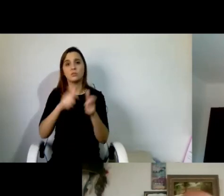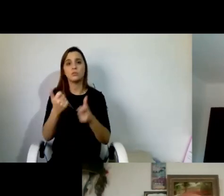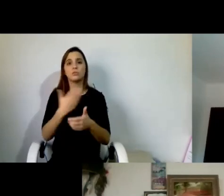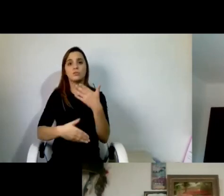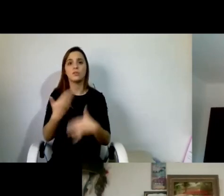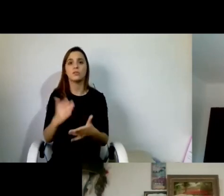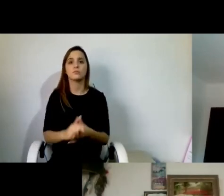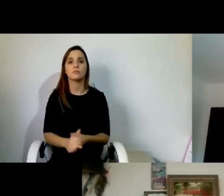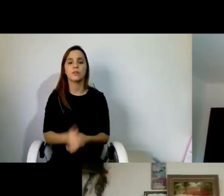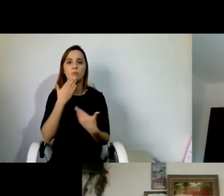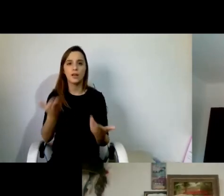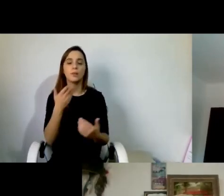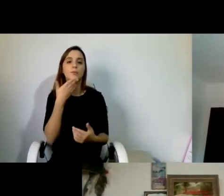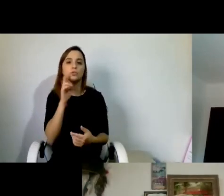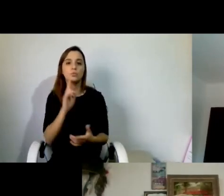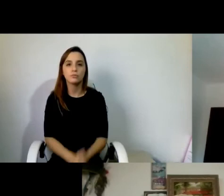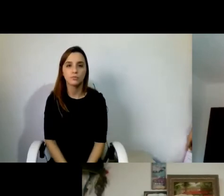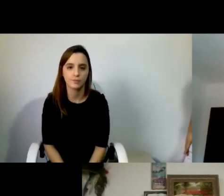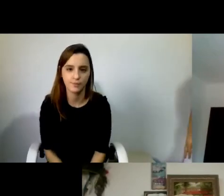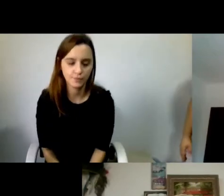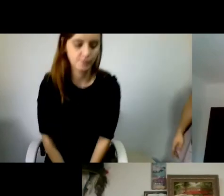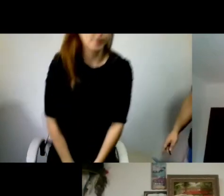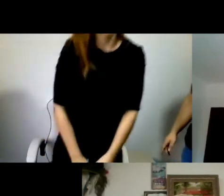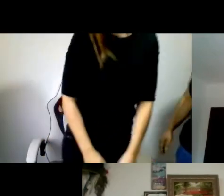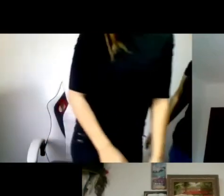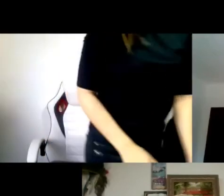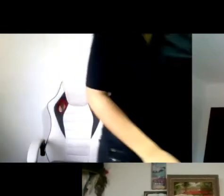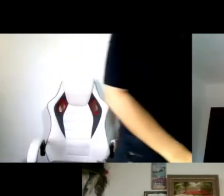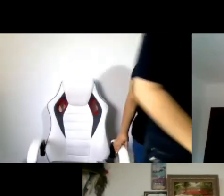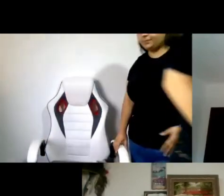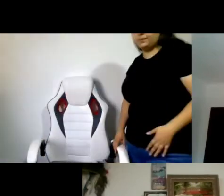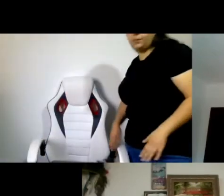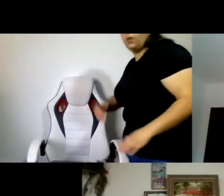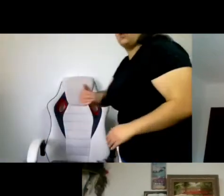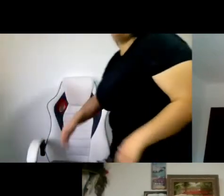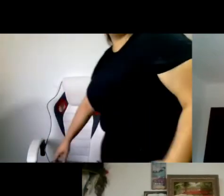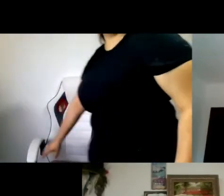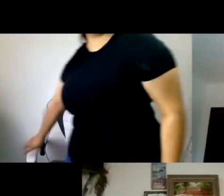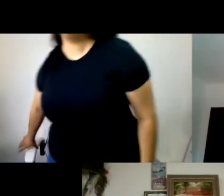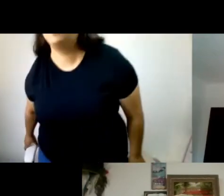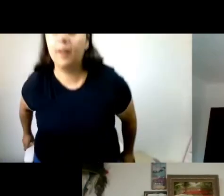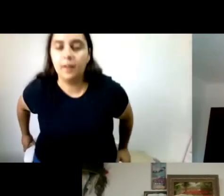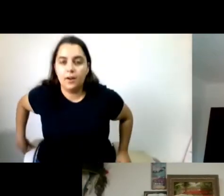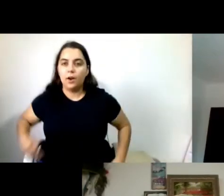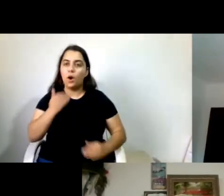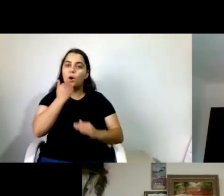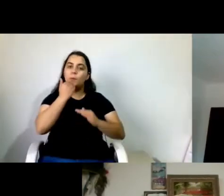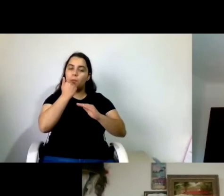Obrigado peço desculpa Obrigado pela sua intervenção sobre a educação de seguida